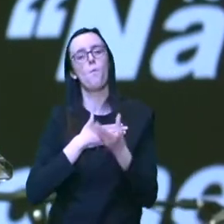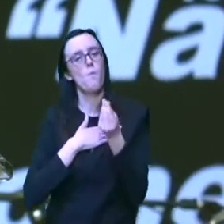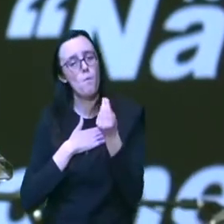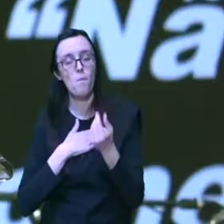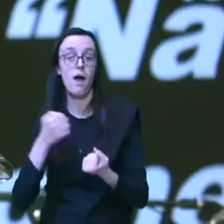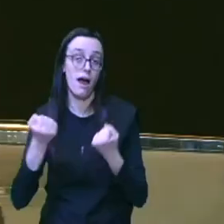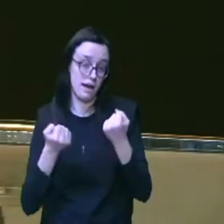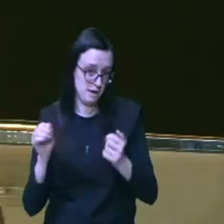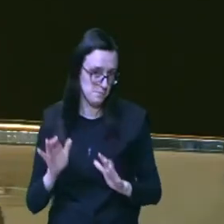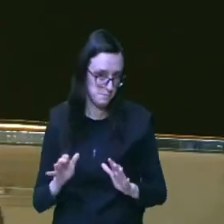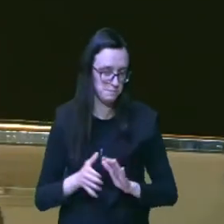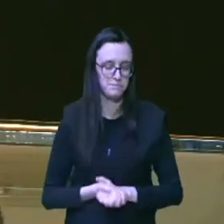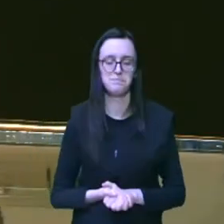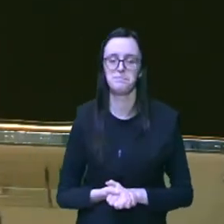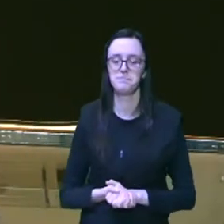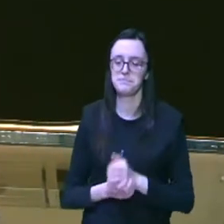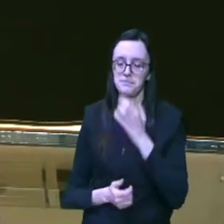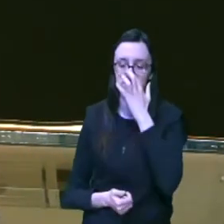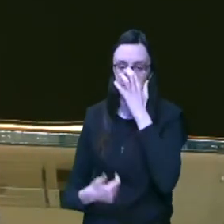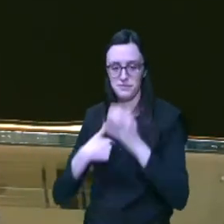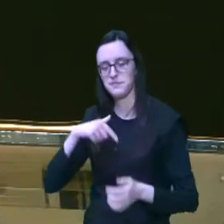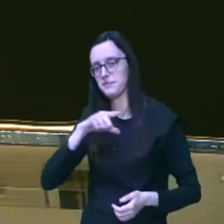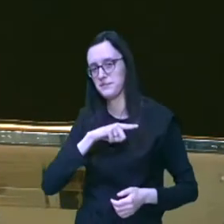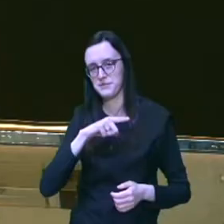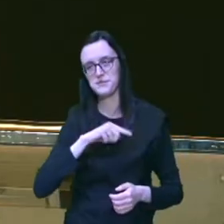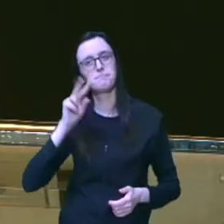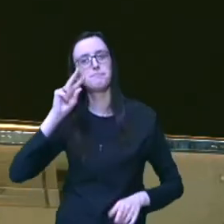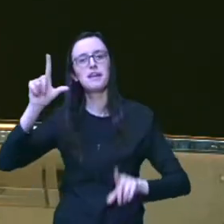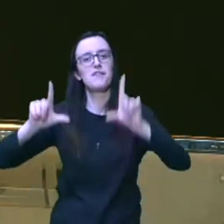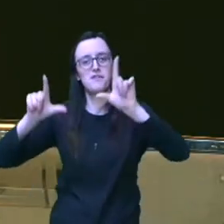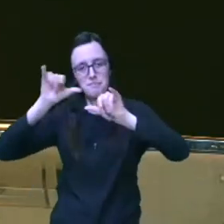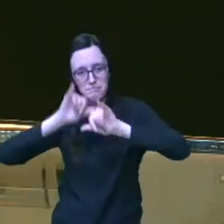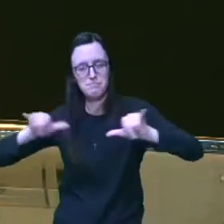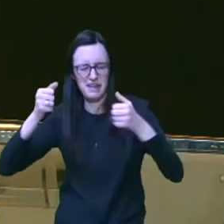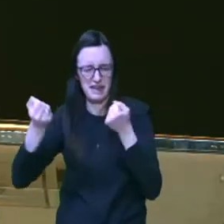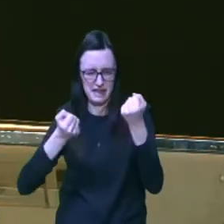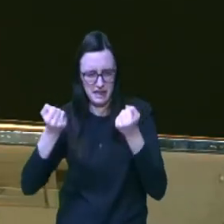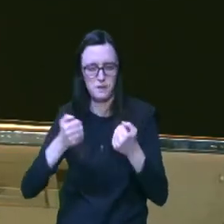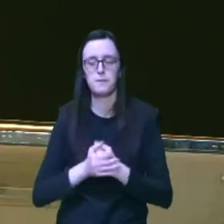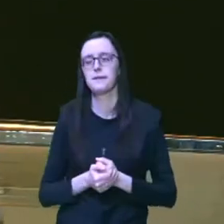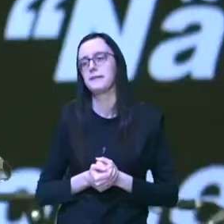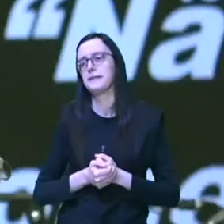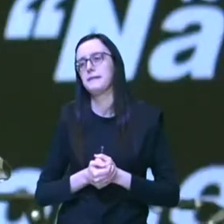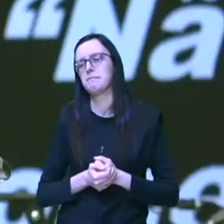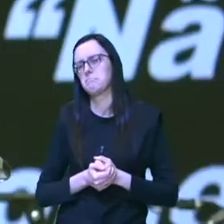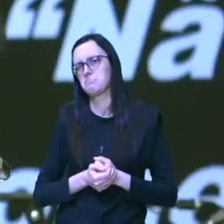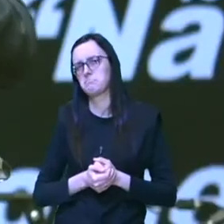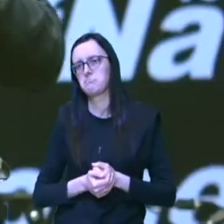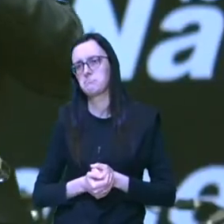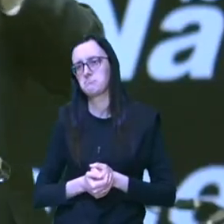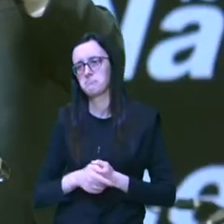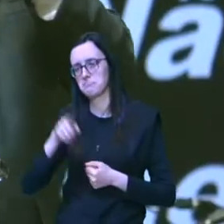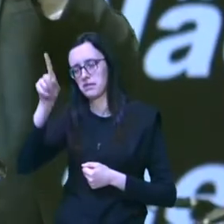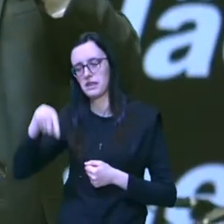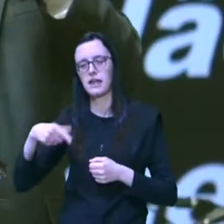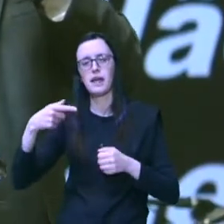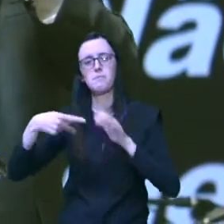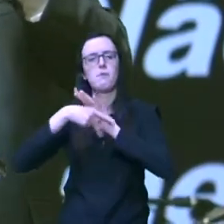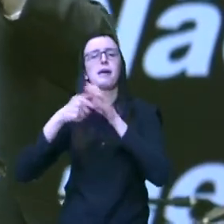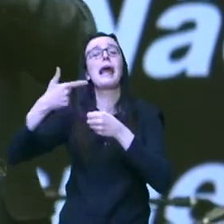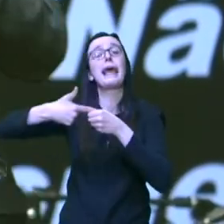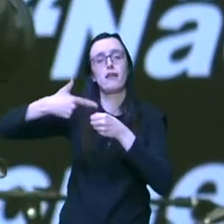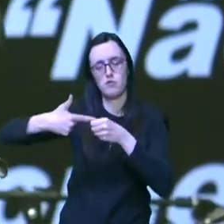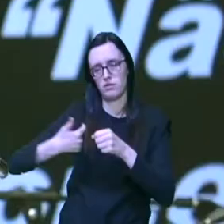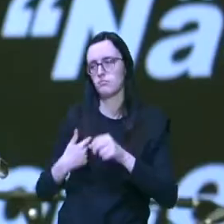carro tinha um comercial de uma companhia uma companhia de poços de gasolina